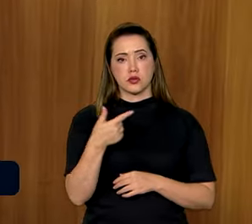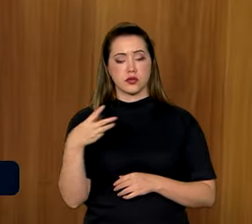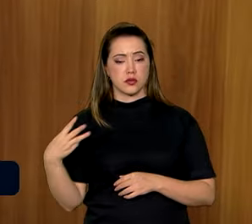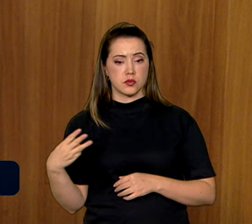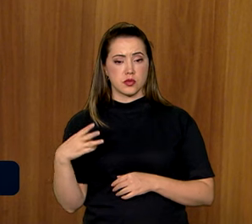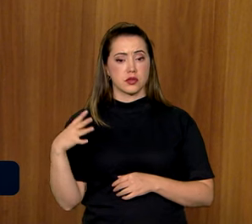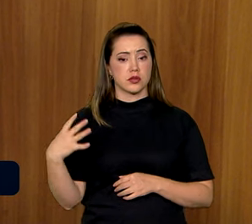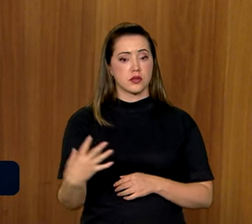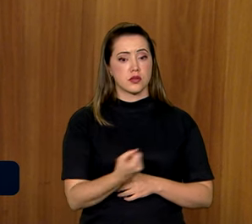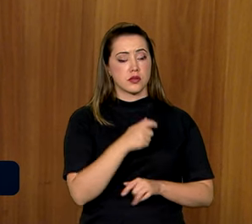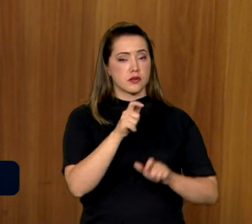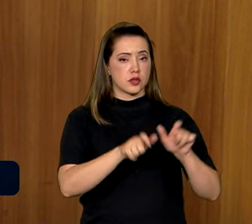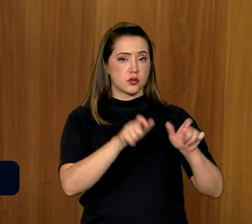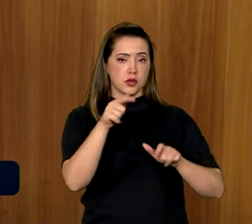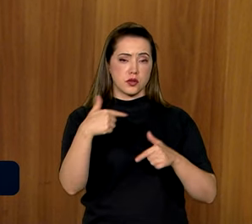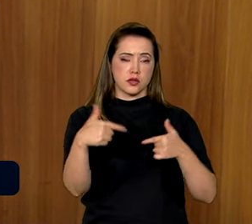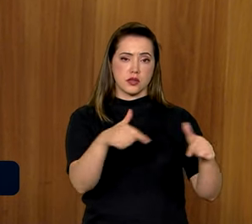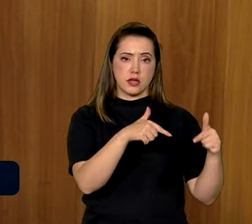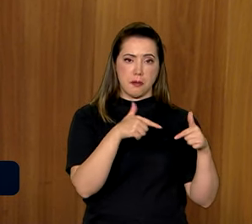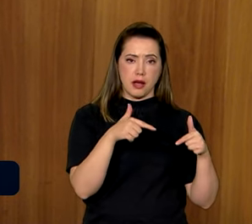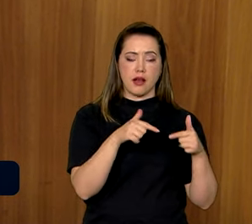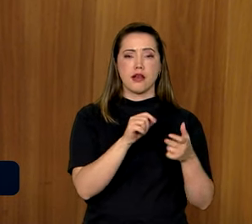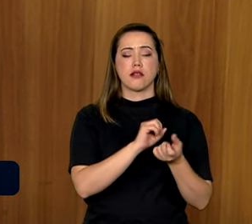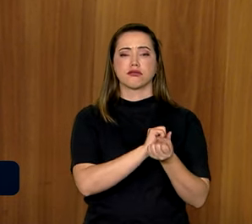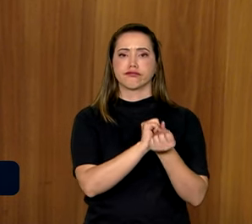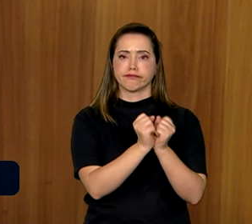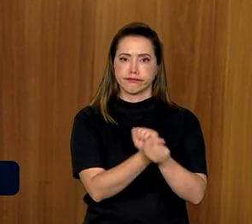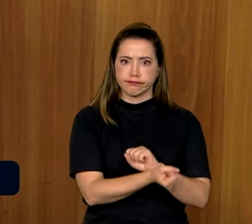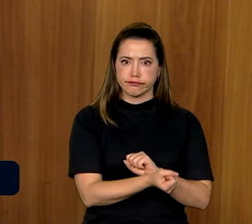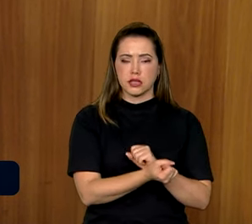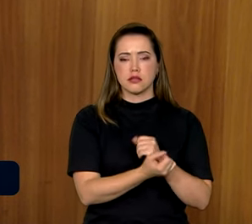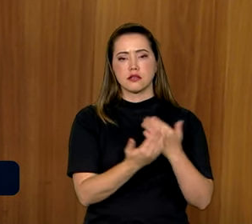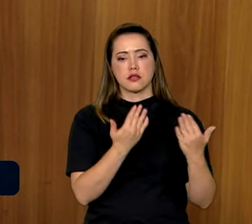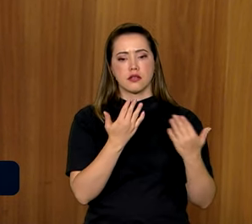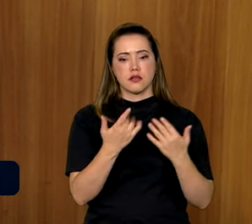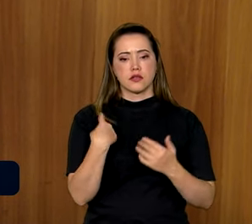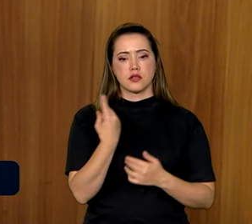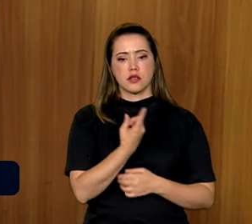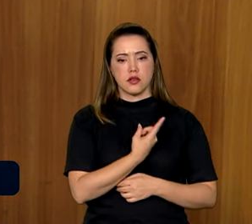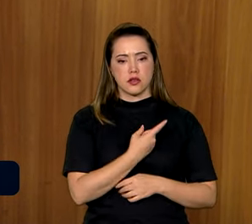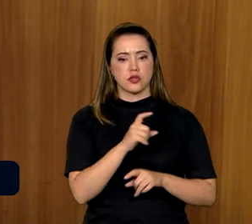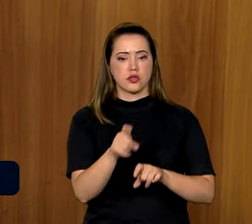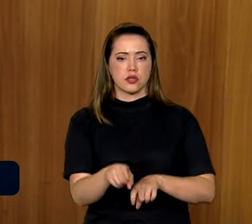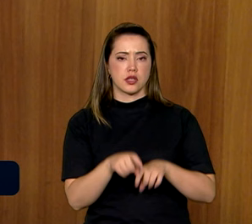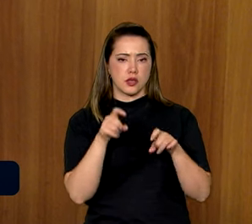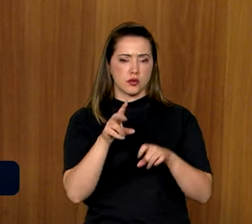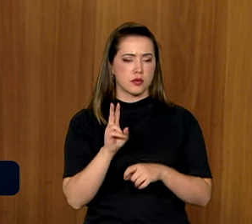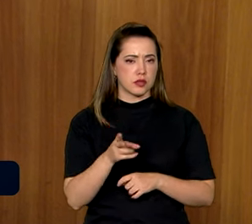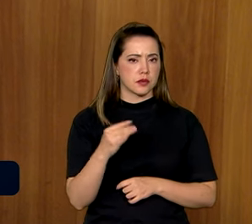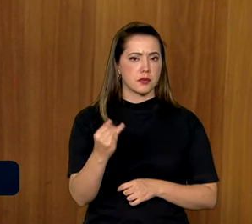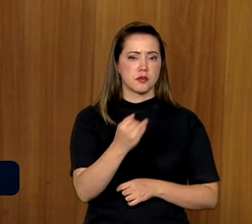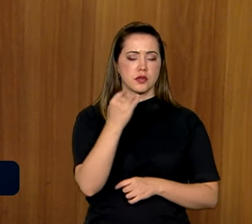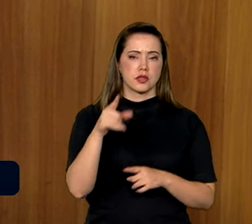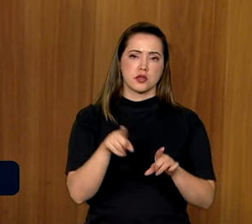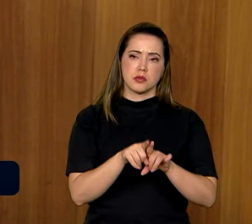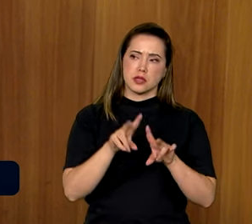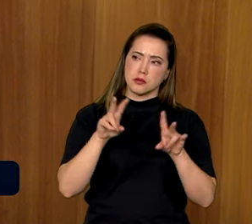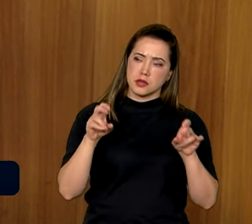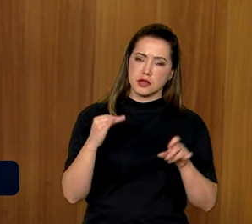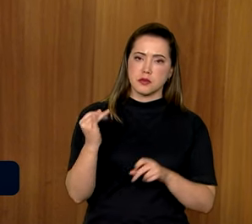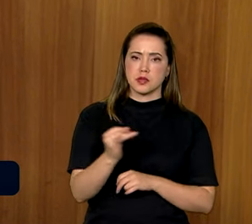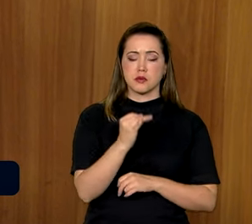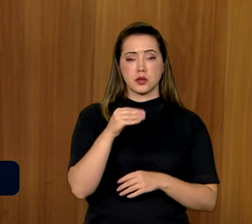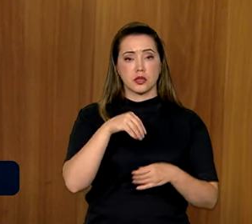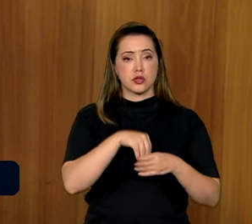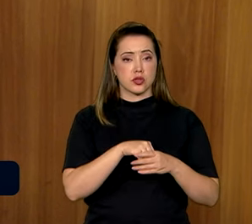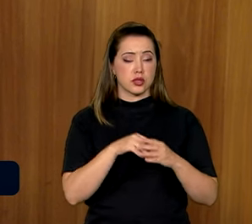no resgate de trabalhadoras domésticas resgatadas. Então, a gente tem o campo sempre se destacando, mas também temos elementos importantes dentro